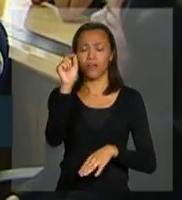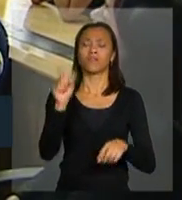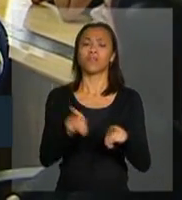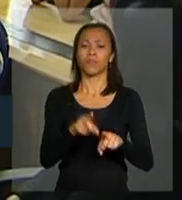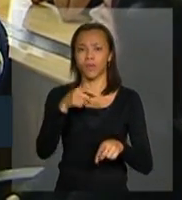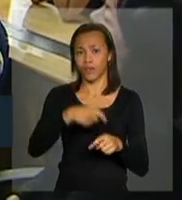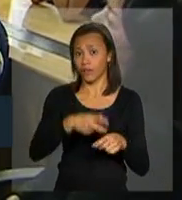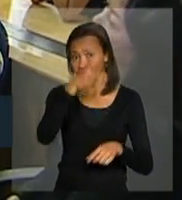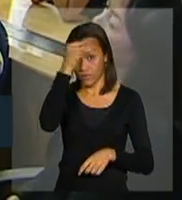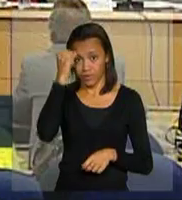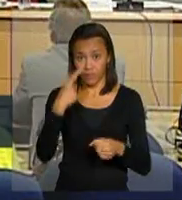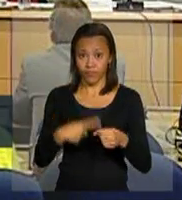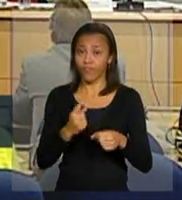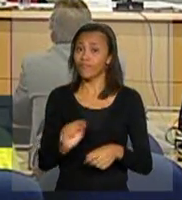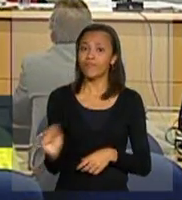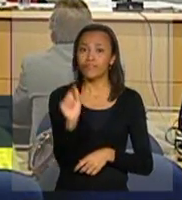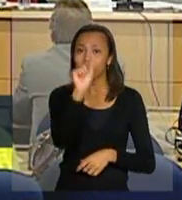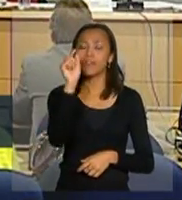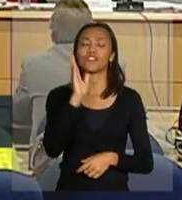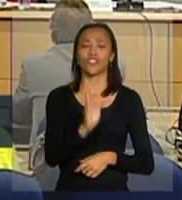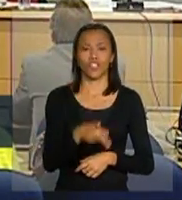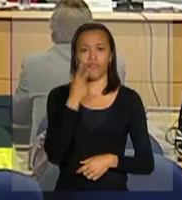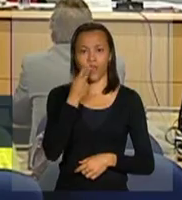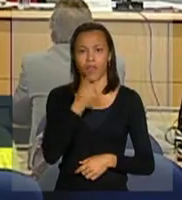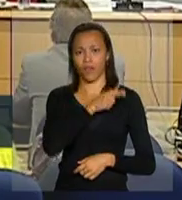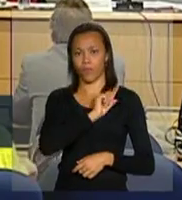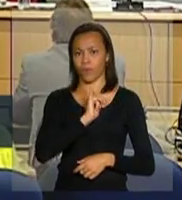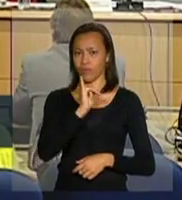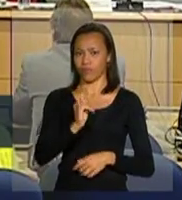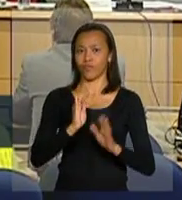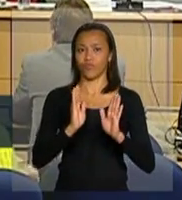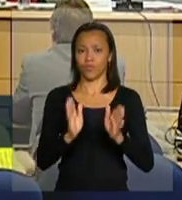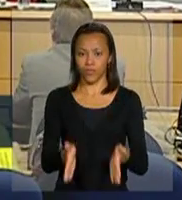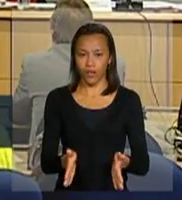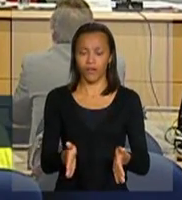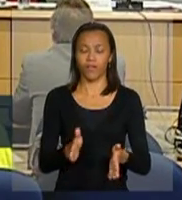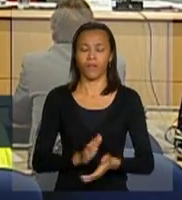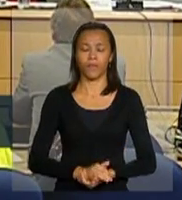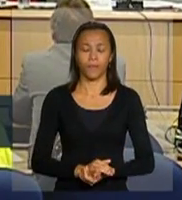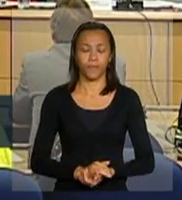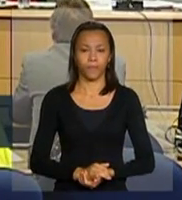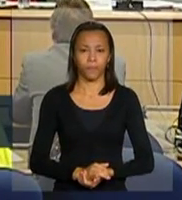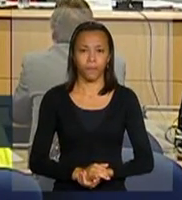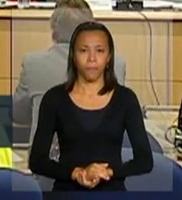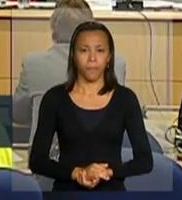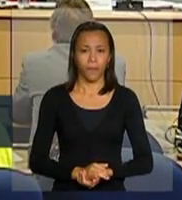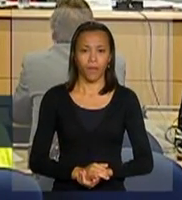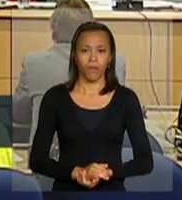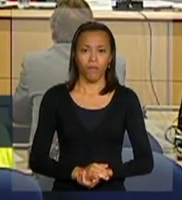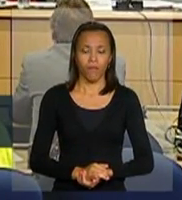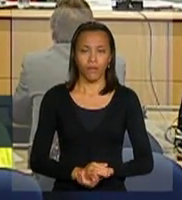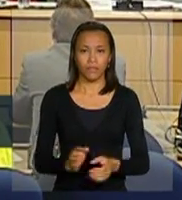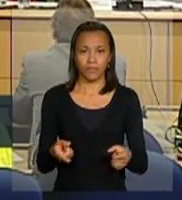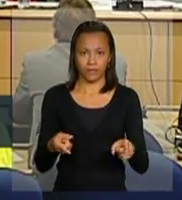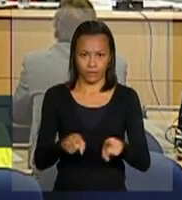em nome de todos aí, que o Dirceu já citou. Você lembrou da Manuela? Lembrou também. E